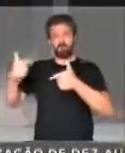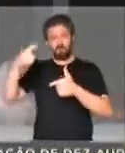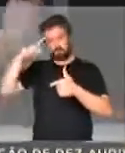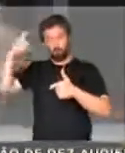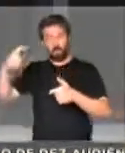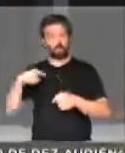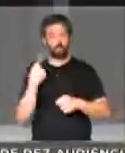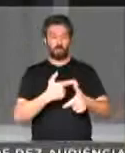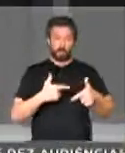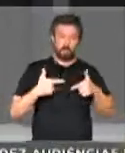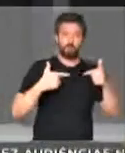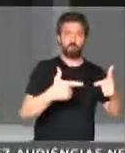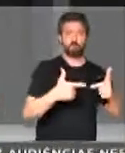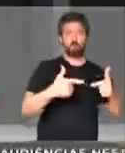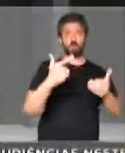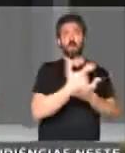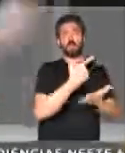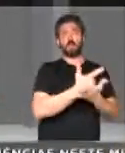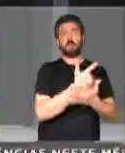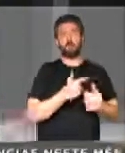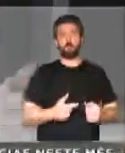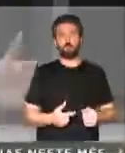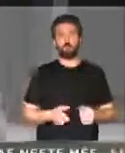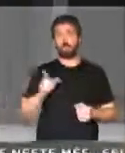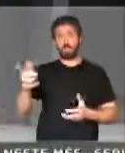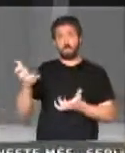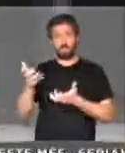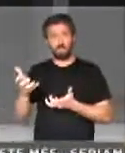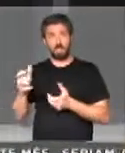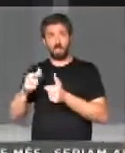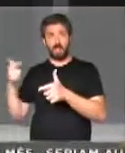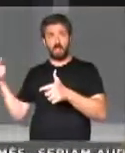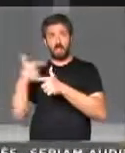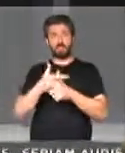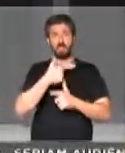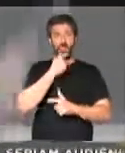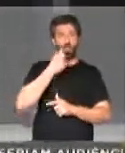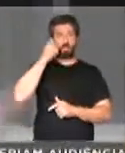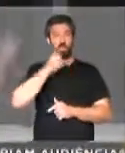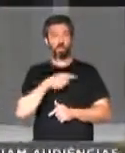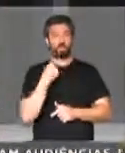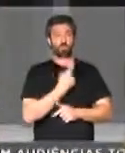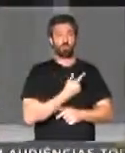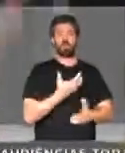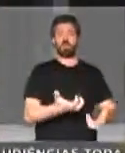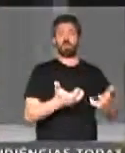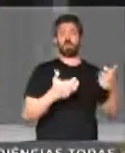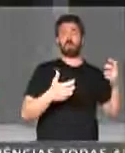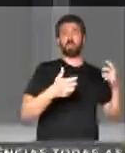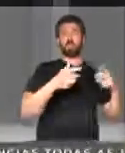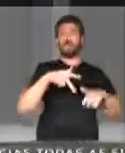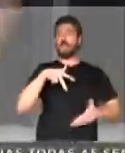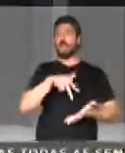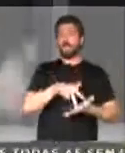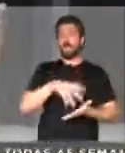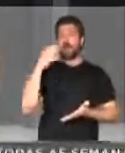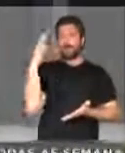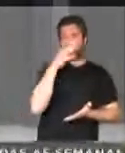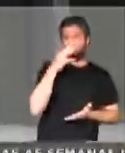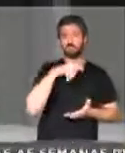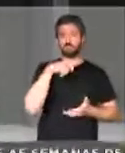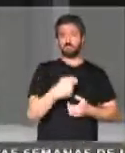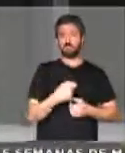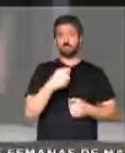violência, nós queremos um levante dos livros. Se eles querem atacar os homens e mulheres, nós queremos a resistência